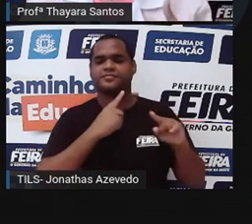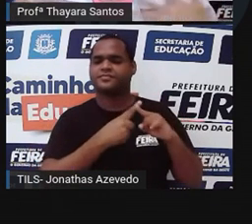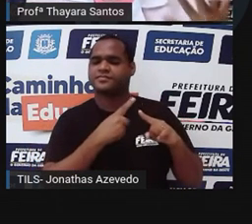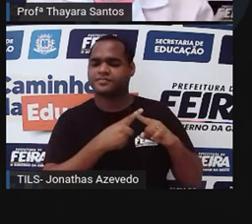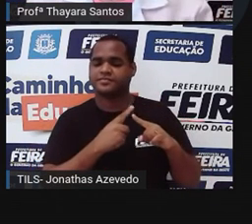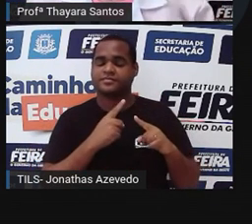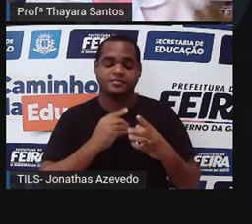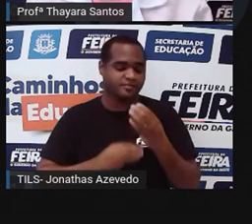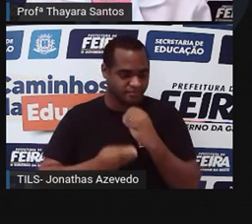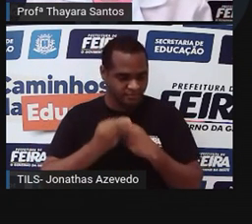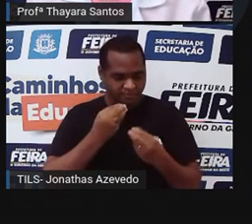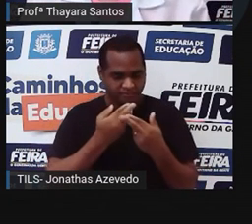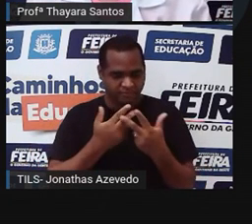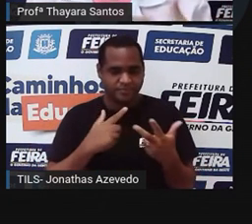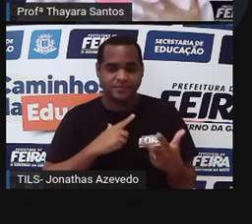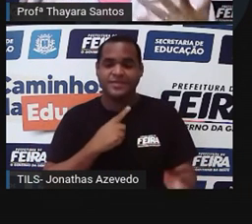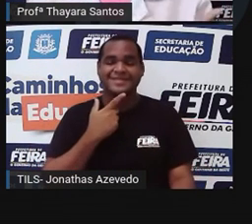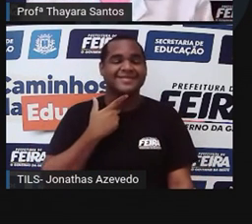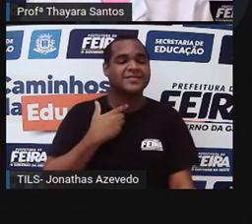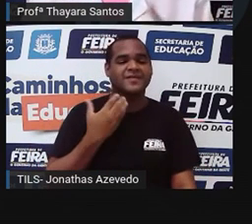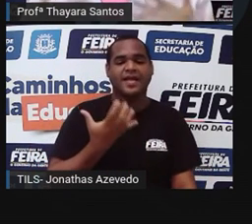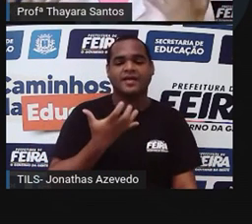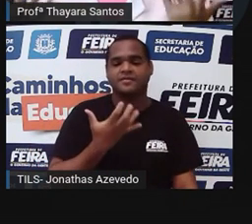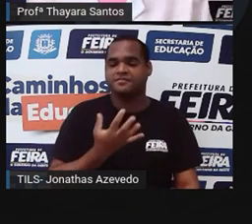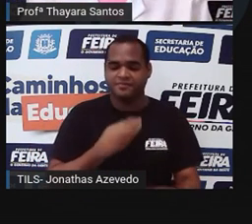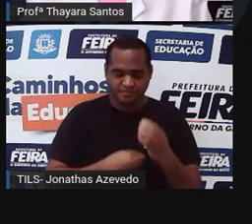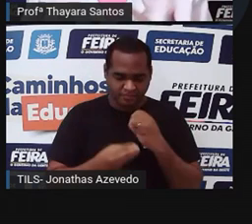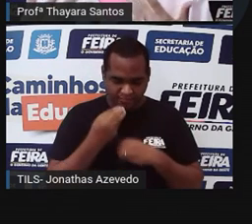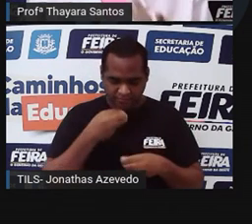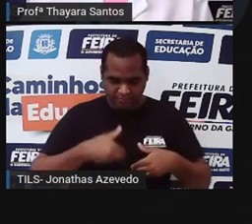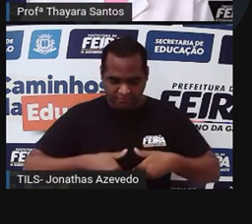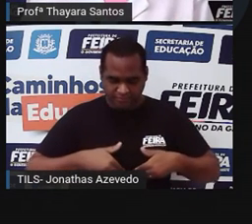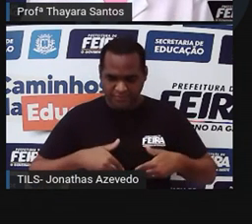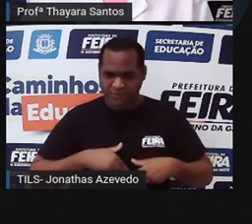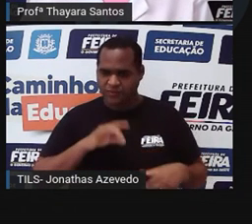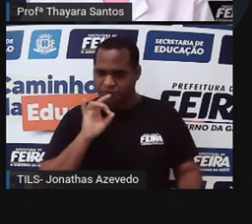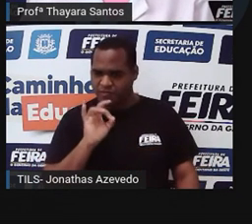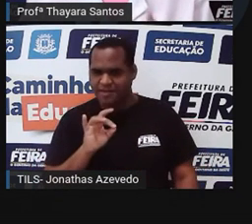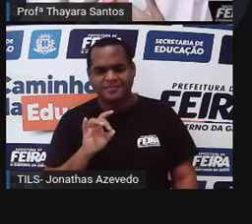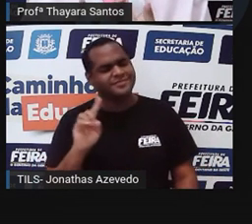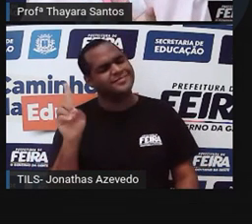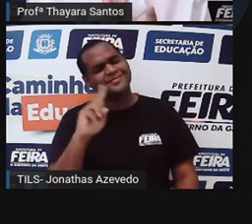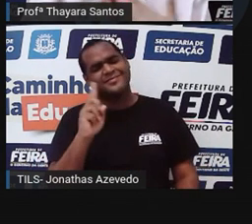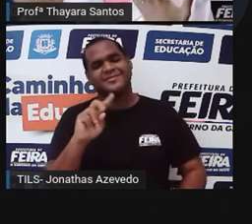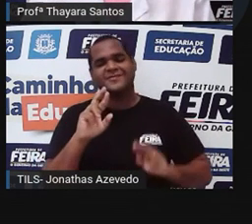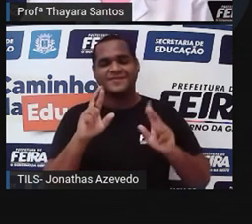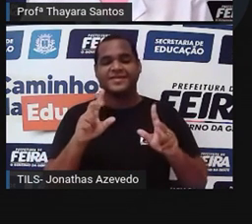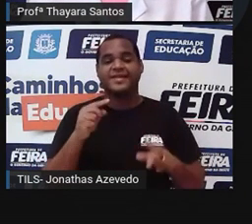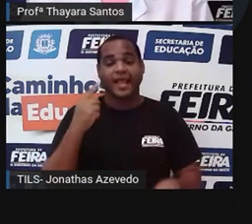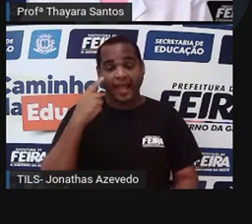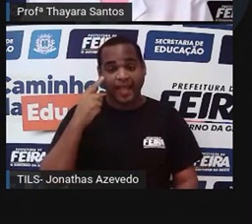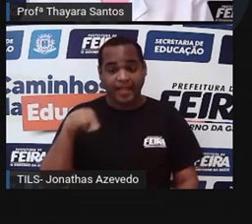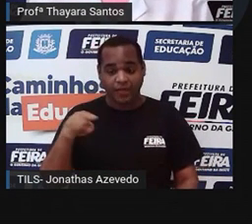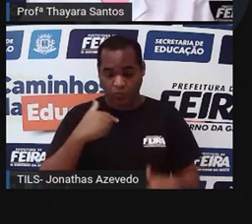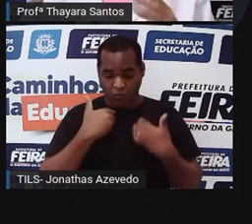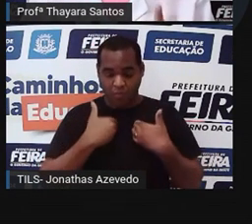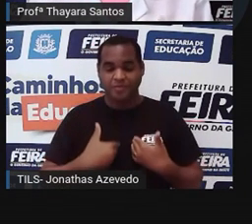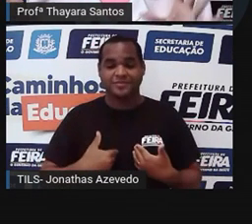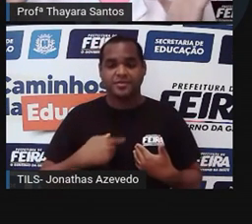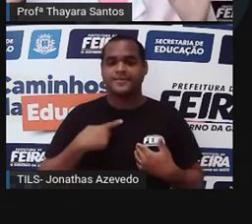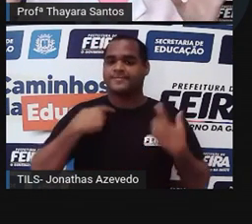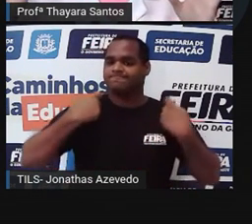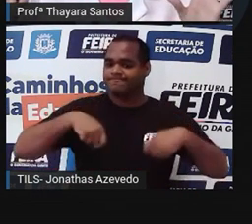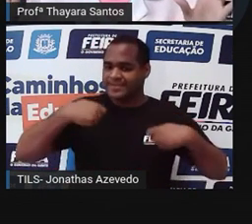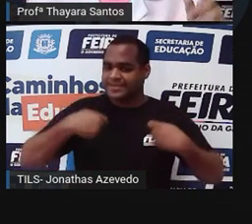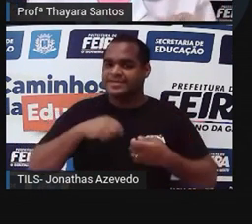come, não é só porque a gente está com vontade de comer, só porque a gente está com fome. Não é a fome pela fome. Aquilo ali é um sinal do nosso corpo, dizendo,